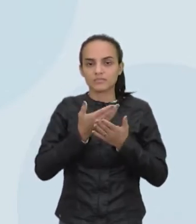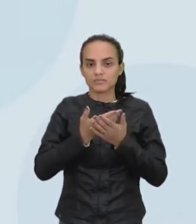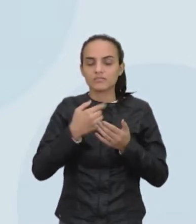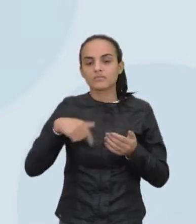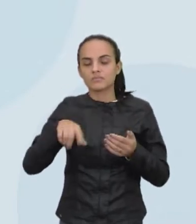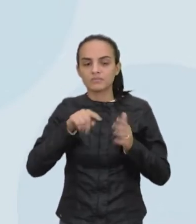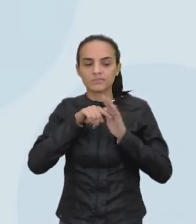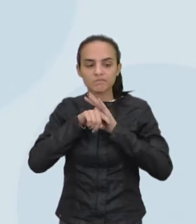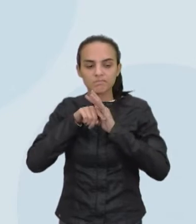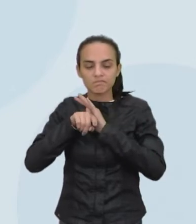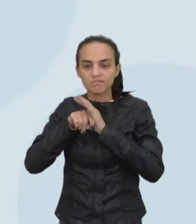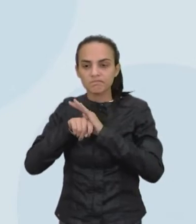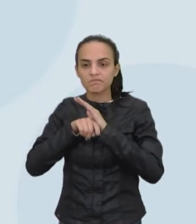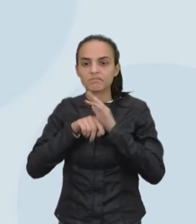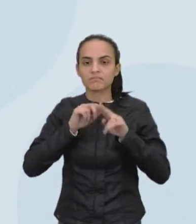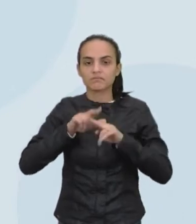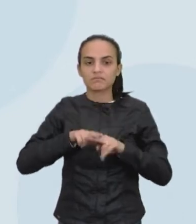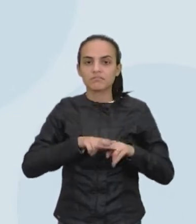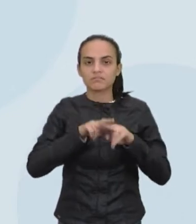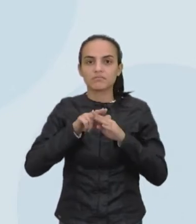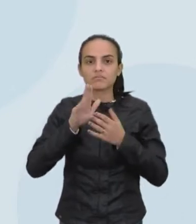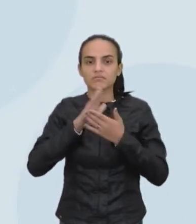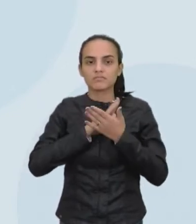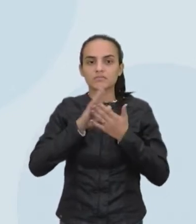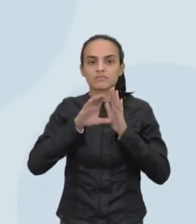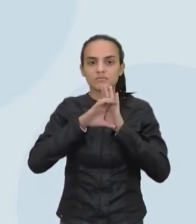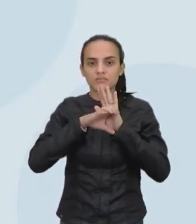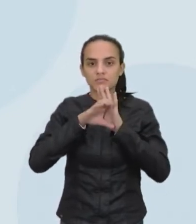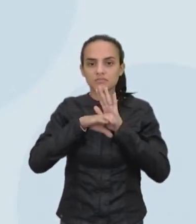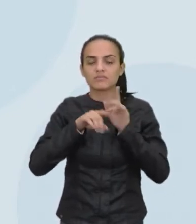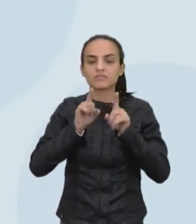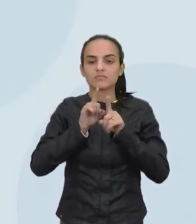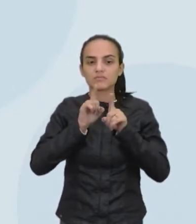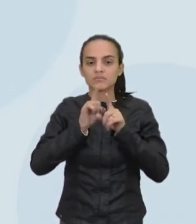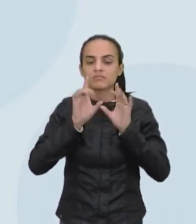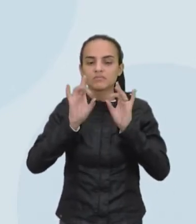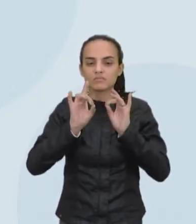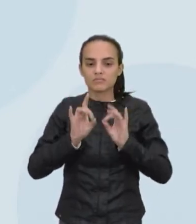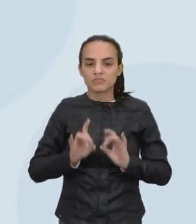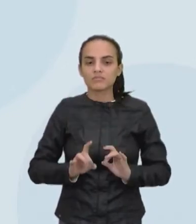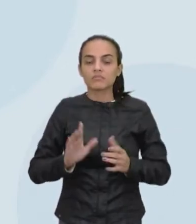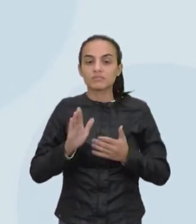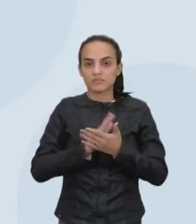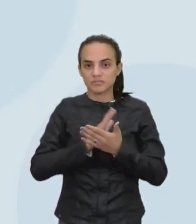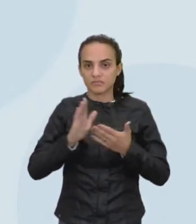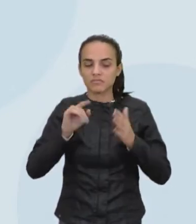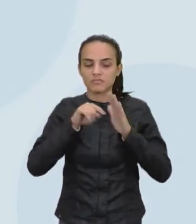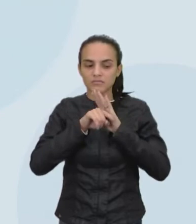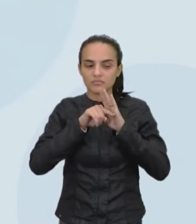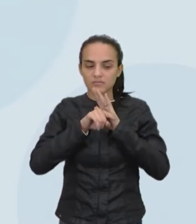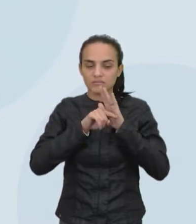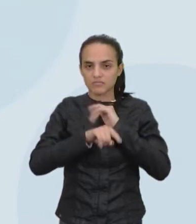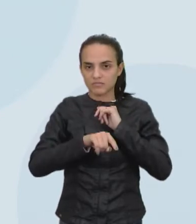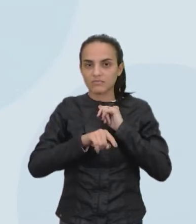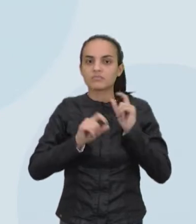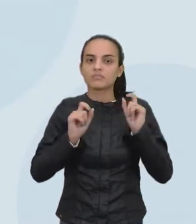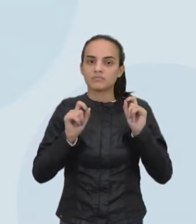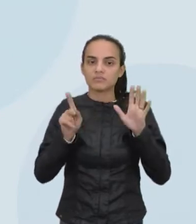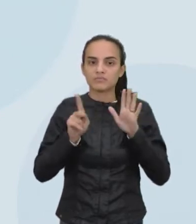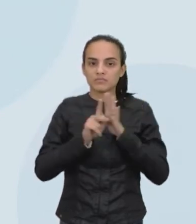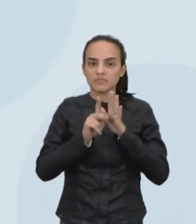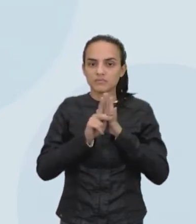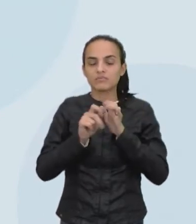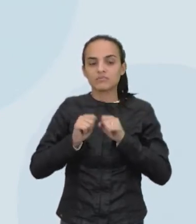nós analisamos e retomamos alguns conceitos, além de detalharmos alguns exames laboratoriais